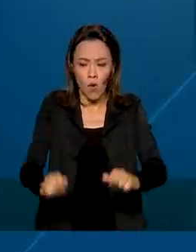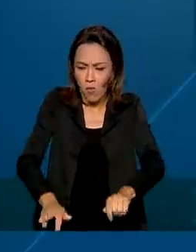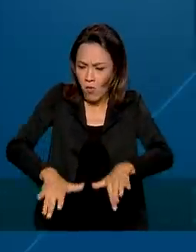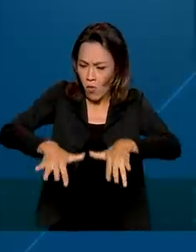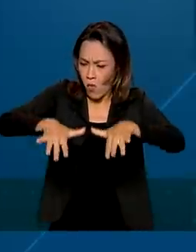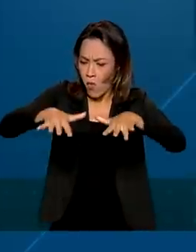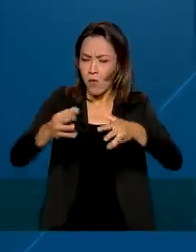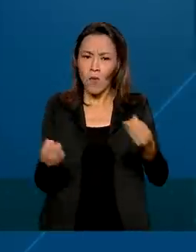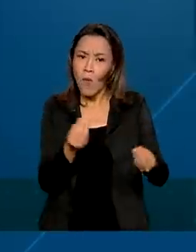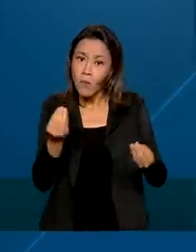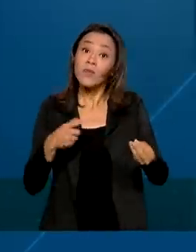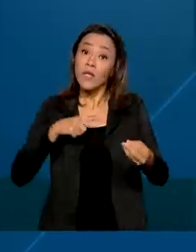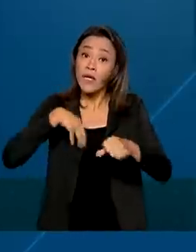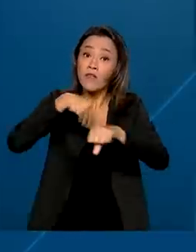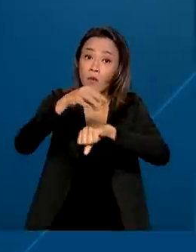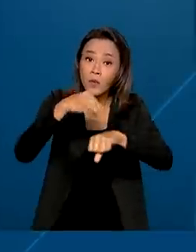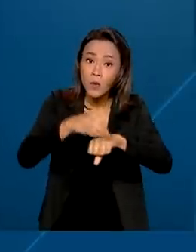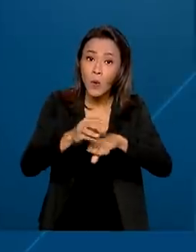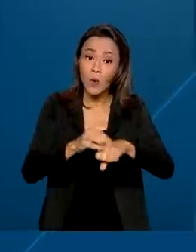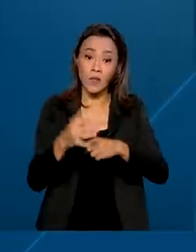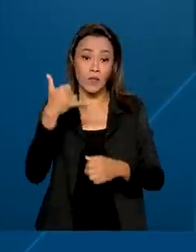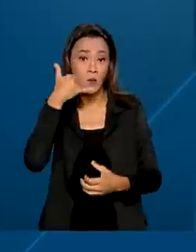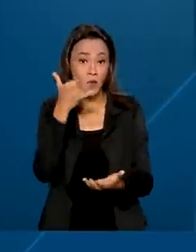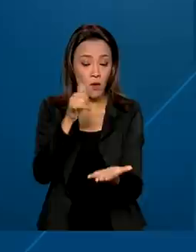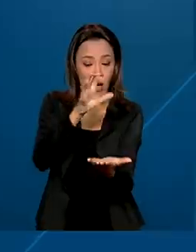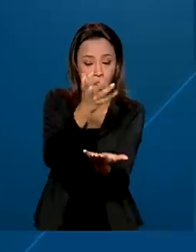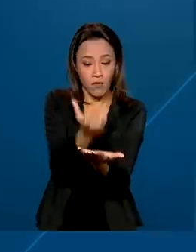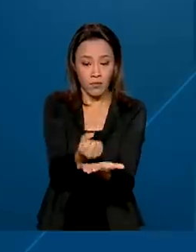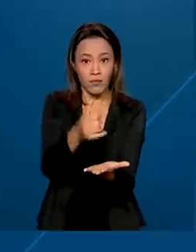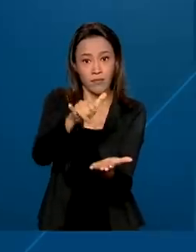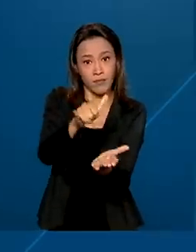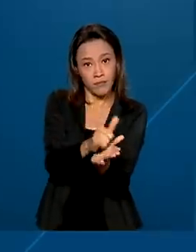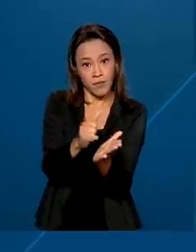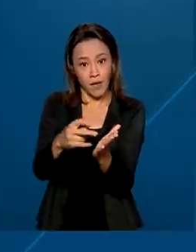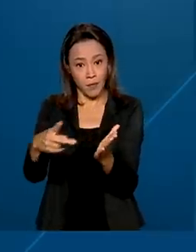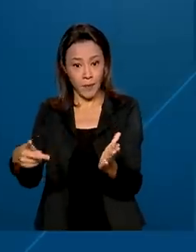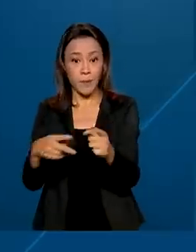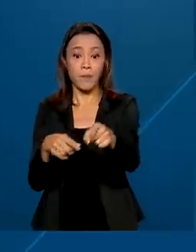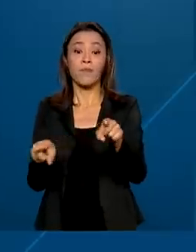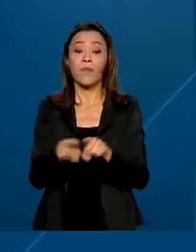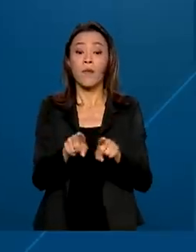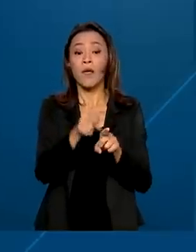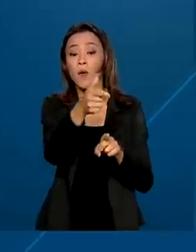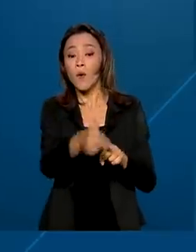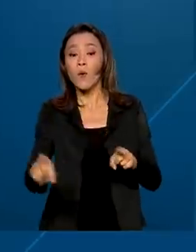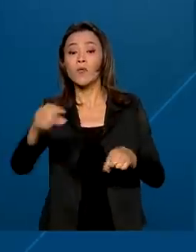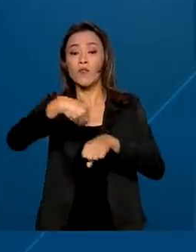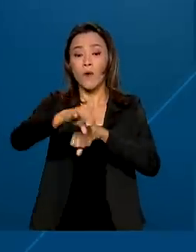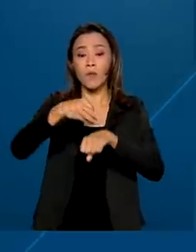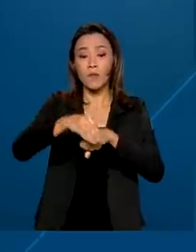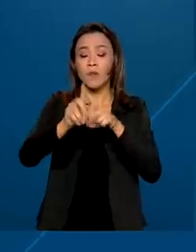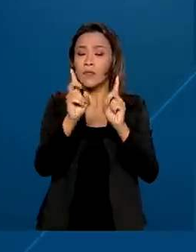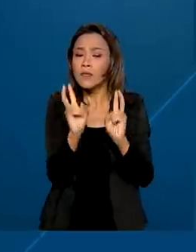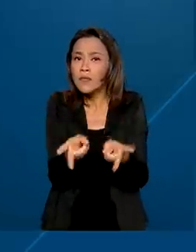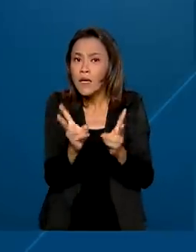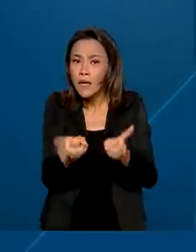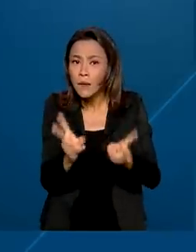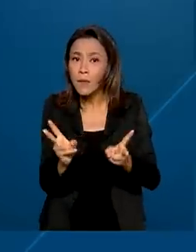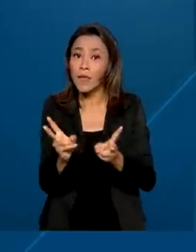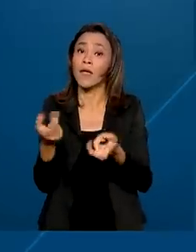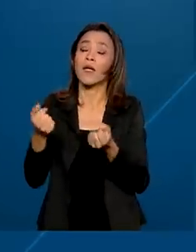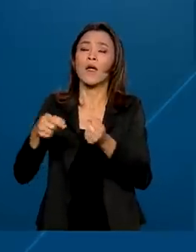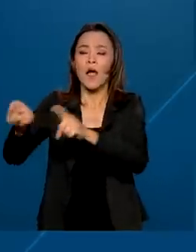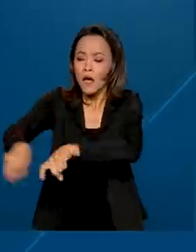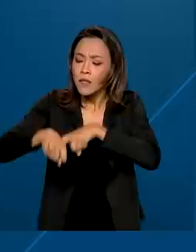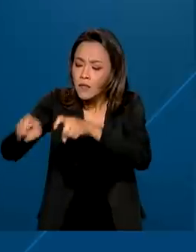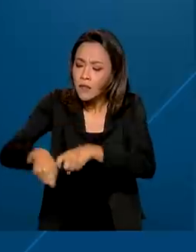O aplicativo também traz dicas sobre as exigências do Código Florestal. A ideia é sempre conciliar a atividade agrícola